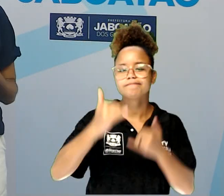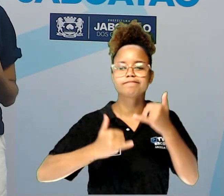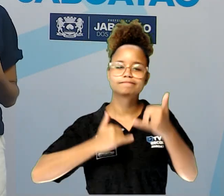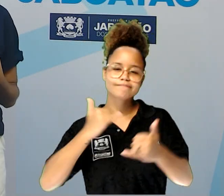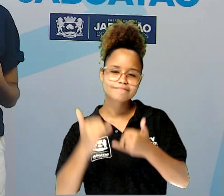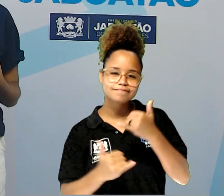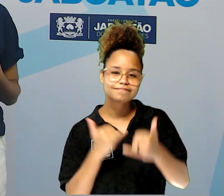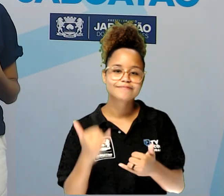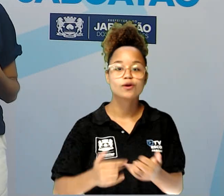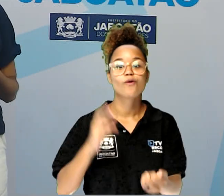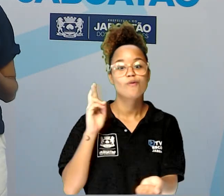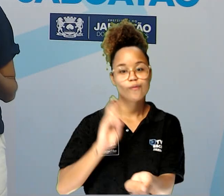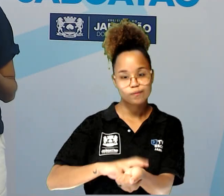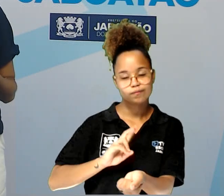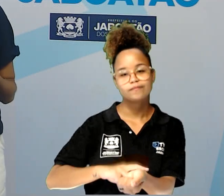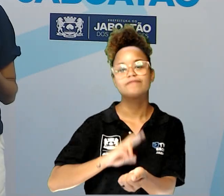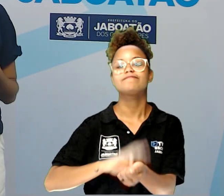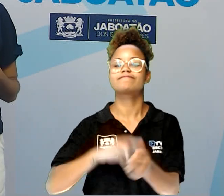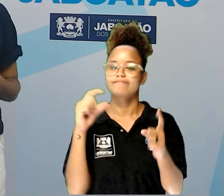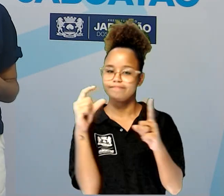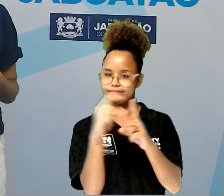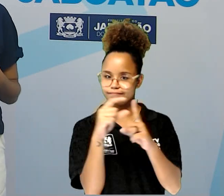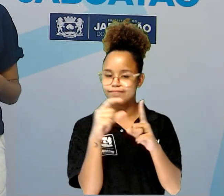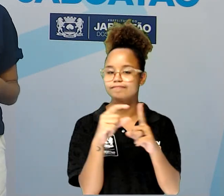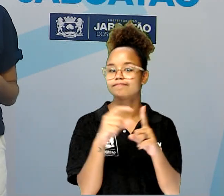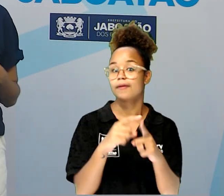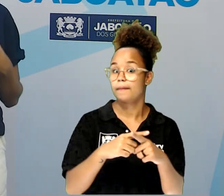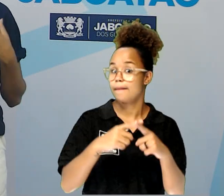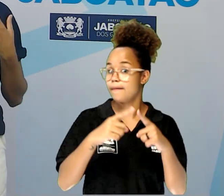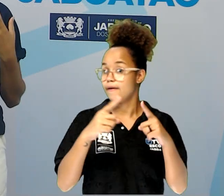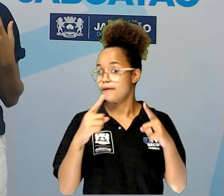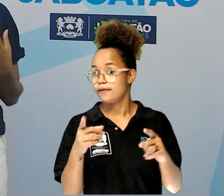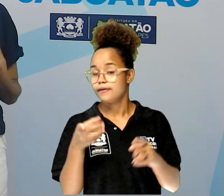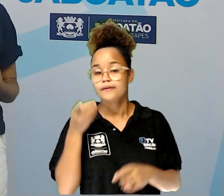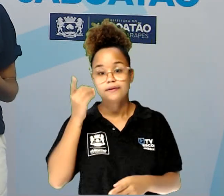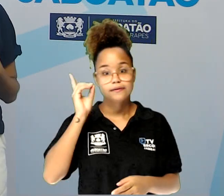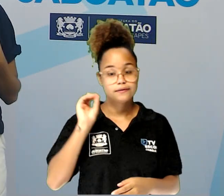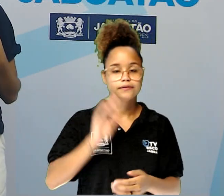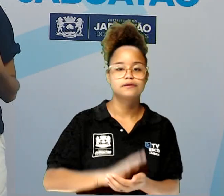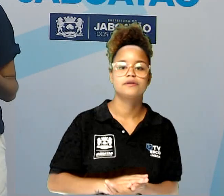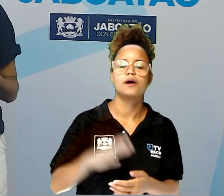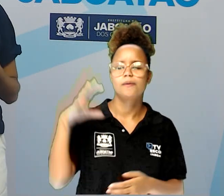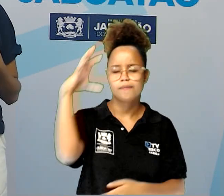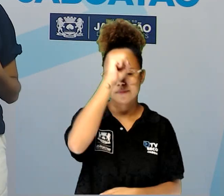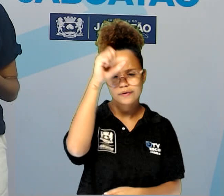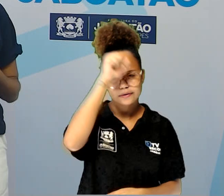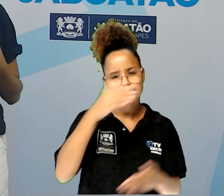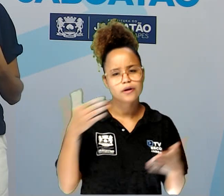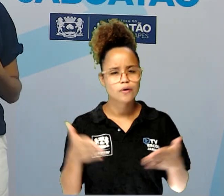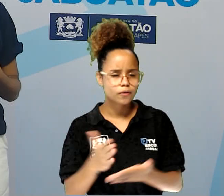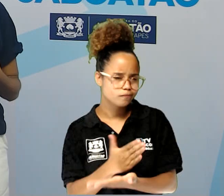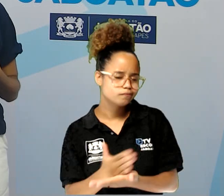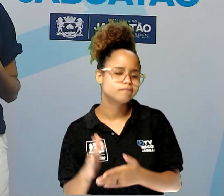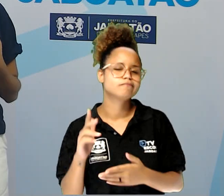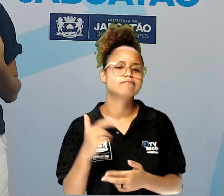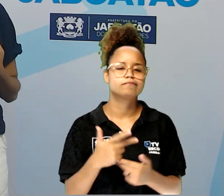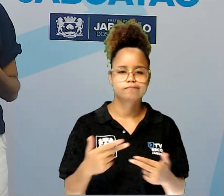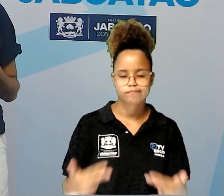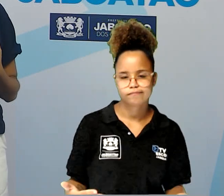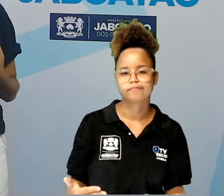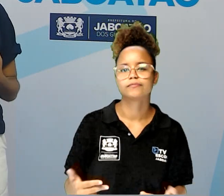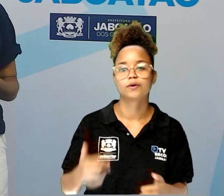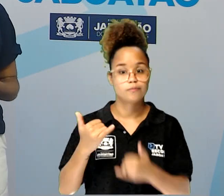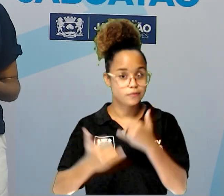pouco com o ritmo das palavras. Mas antes disso, a gente vai aprender algumas coisinhas para poder